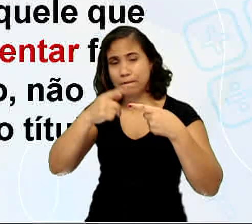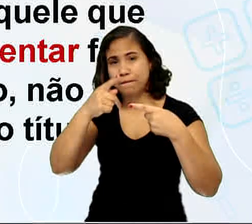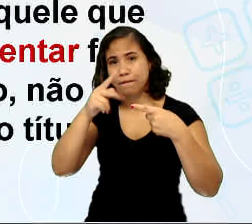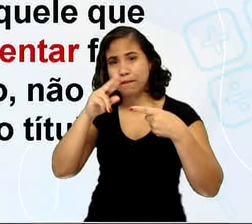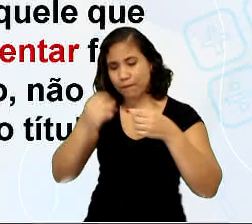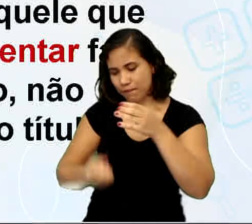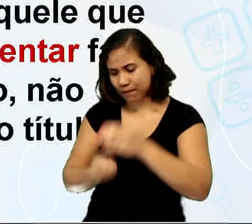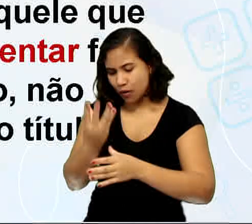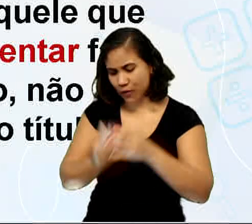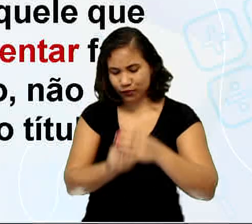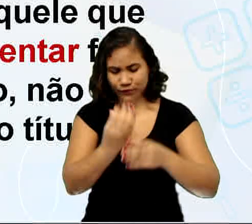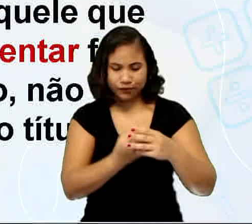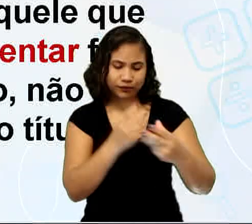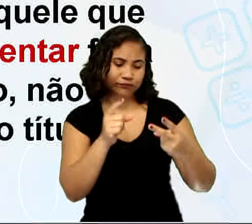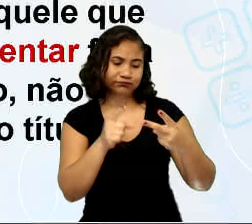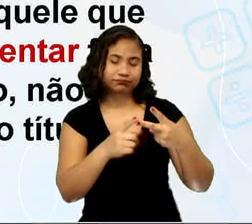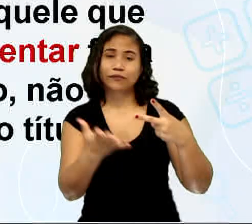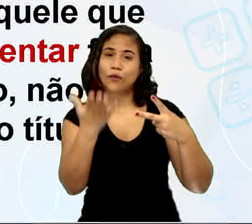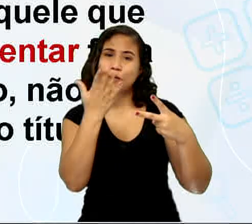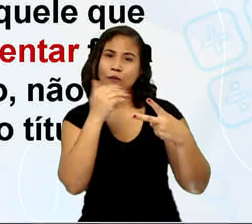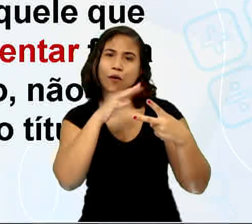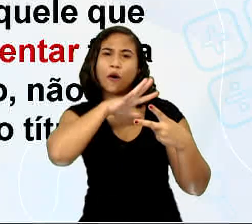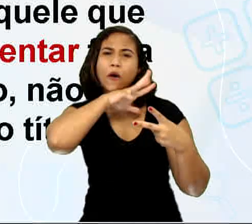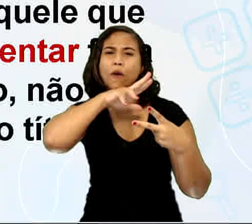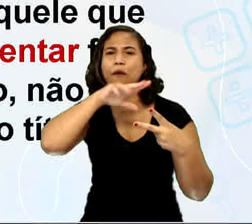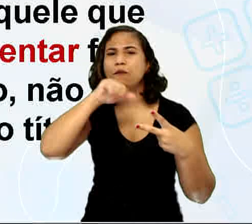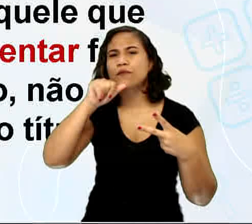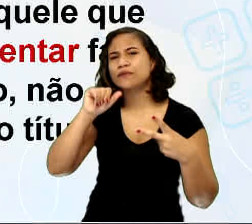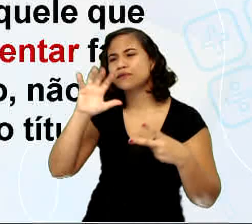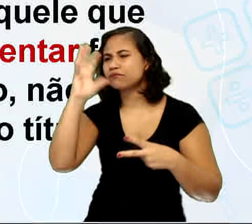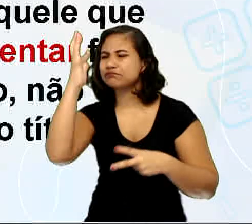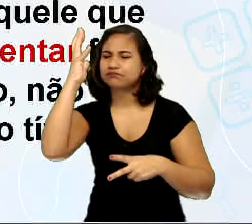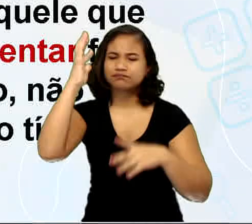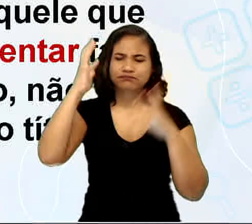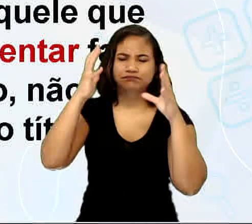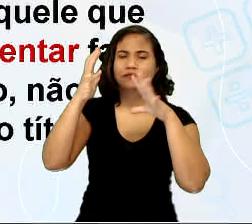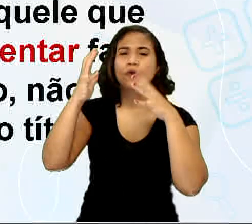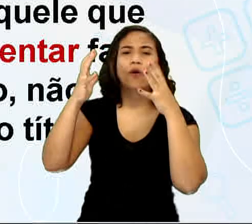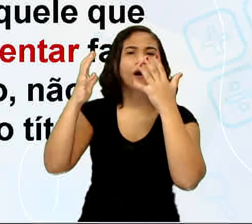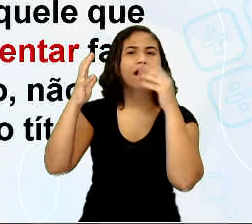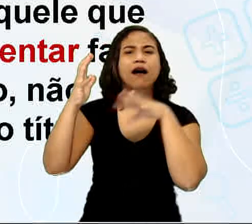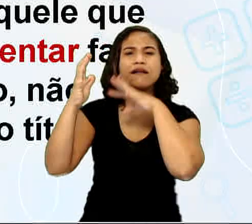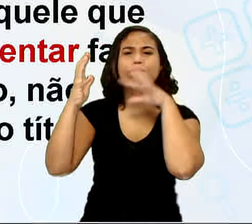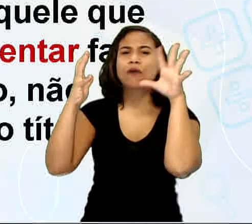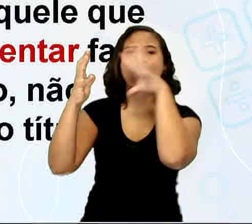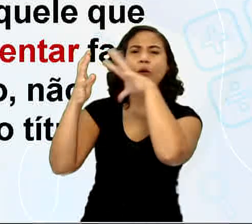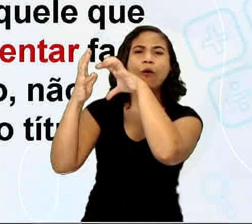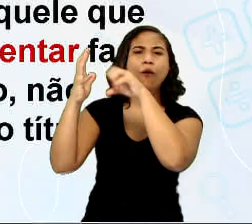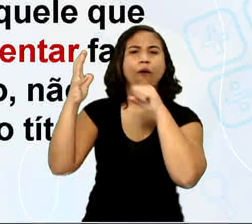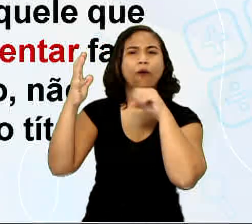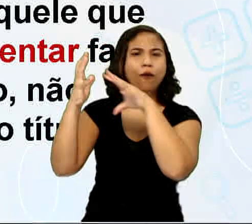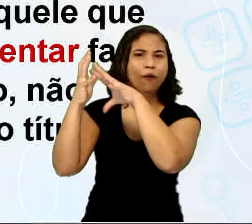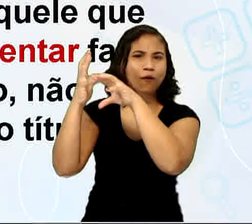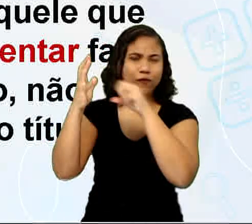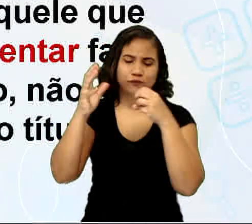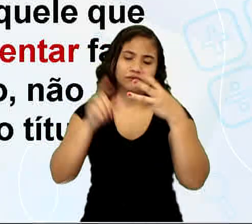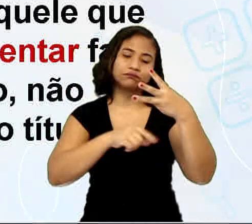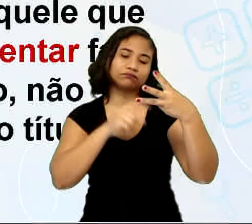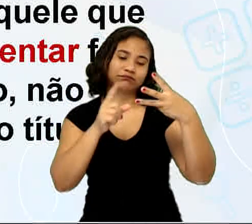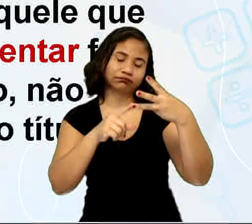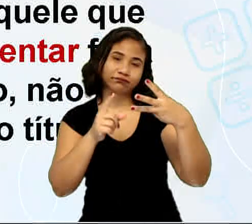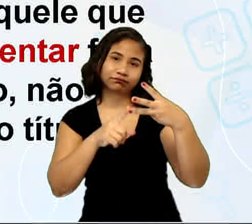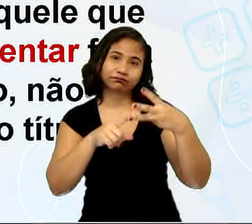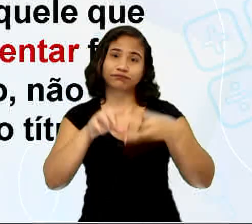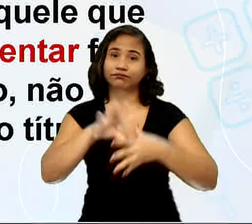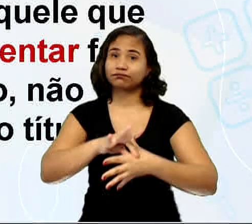consumidor primário, que é um animal herbívoro, que se alimenta dos produtores, o consumidor secundário, que se